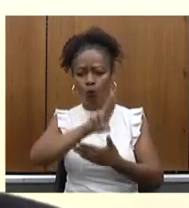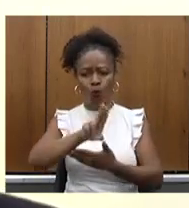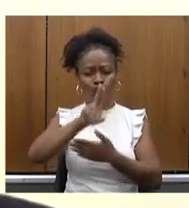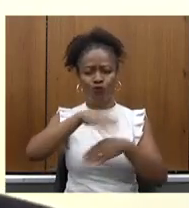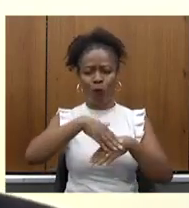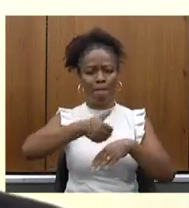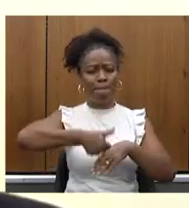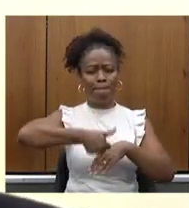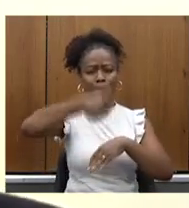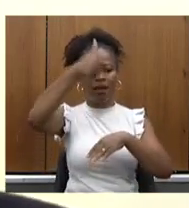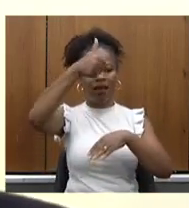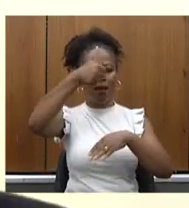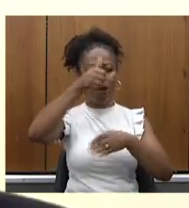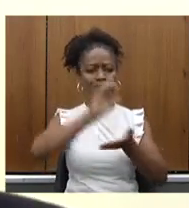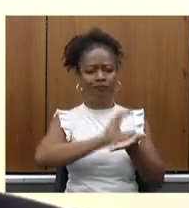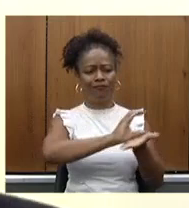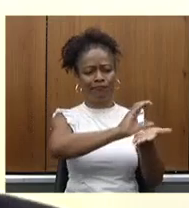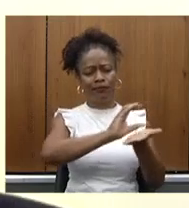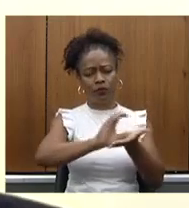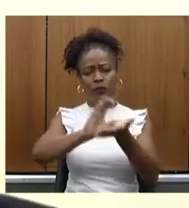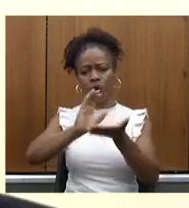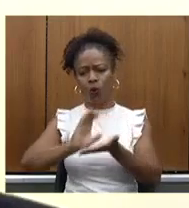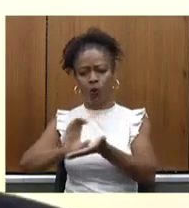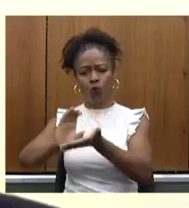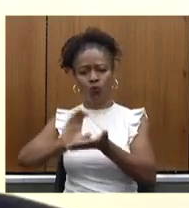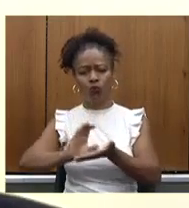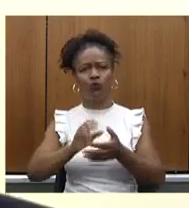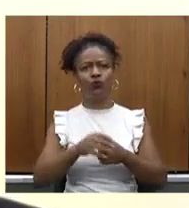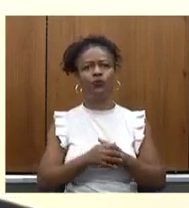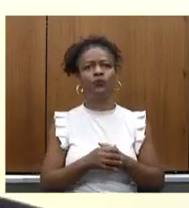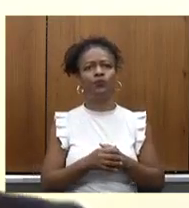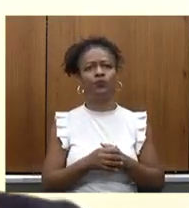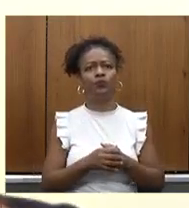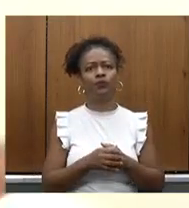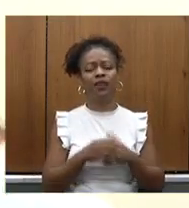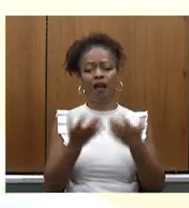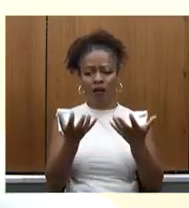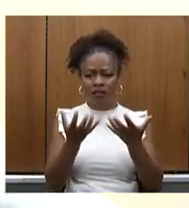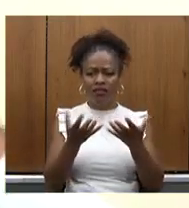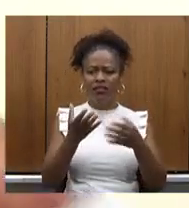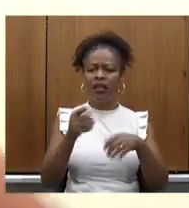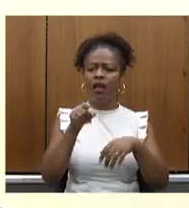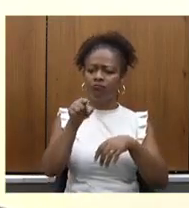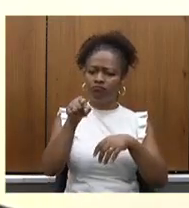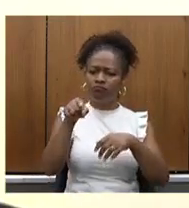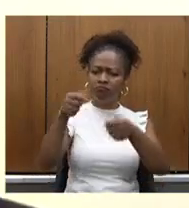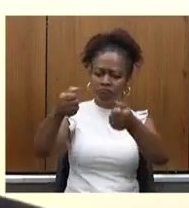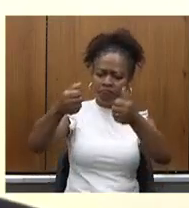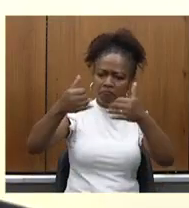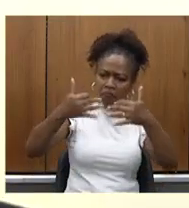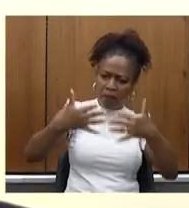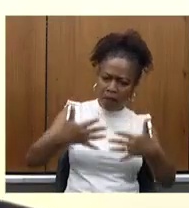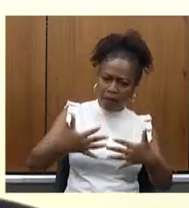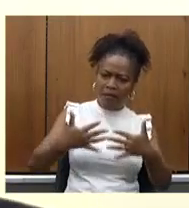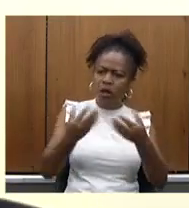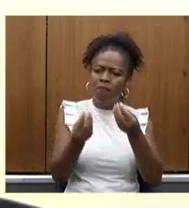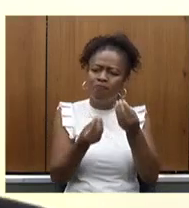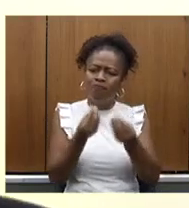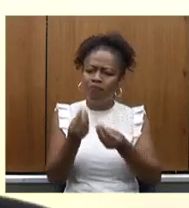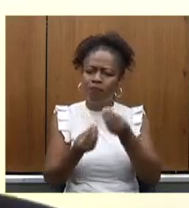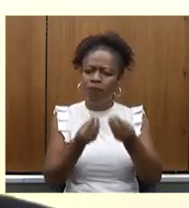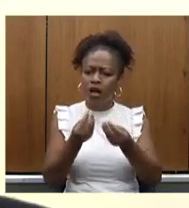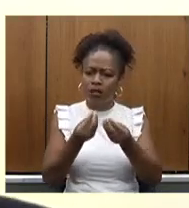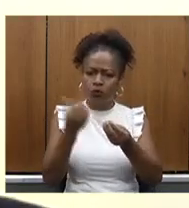efetivo com a sociedade desses recursos. Eu gostaria de saber, Vossa Excelência, se temos algum